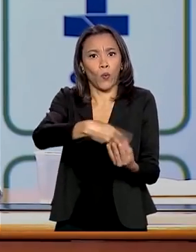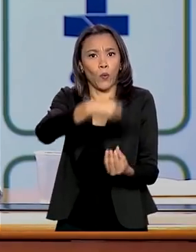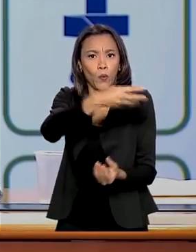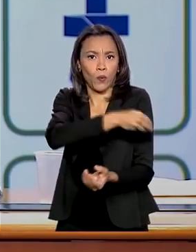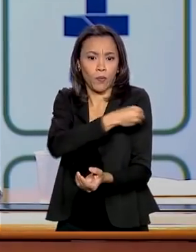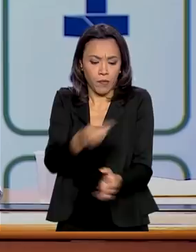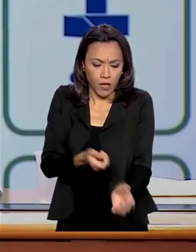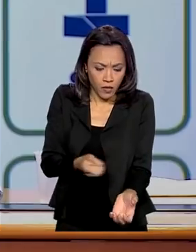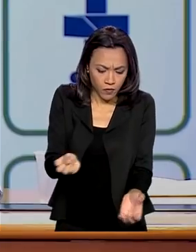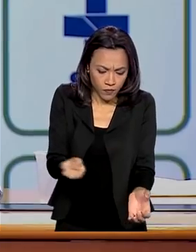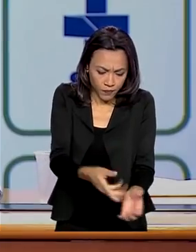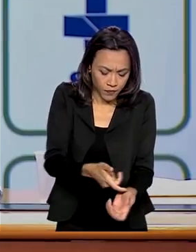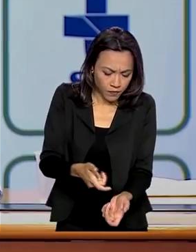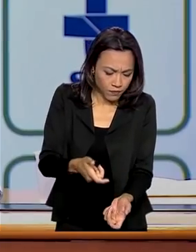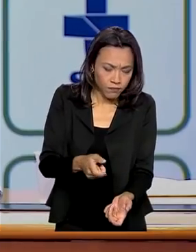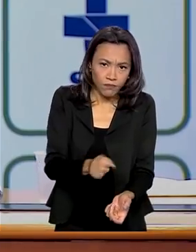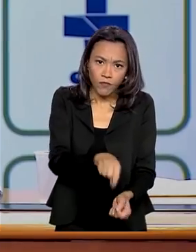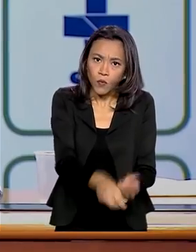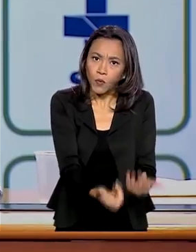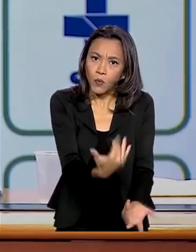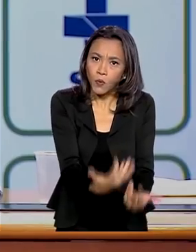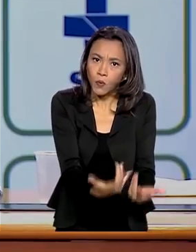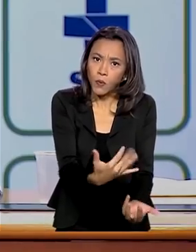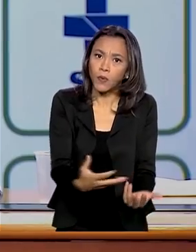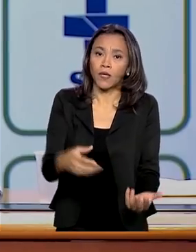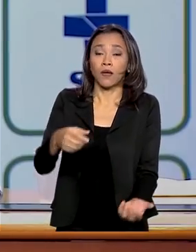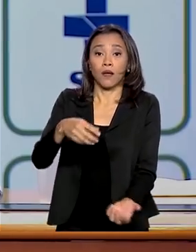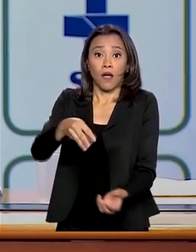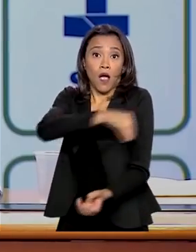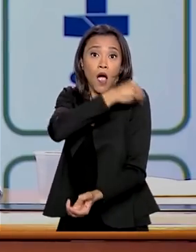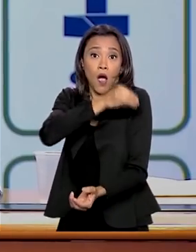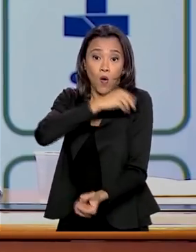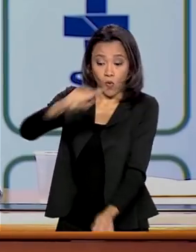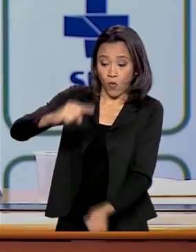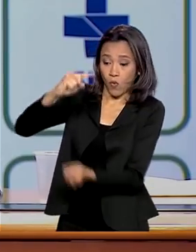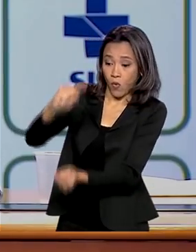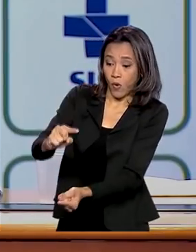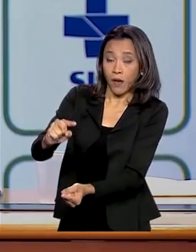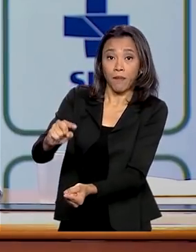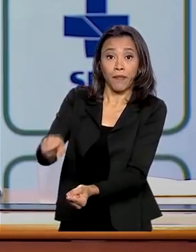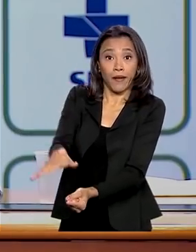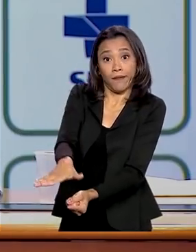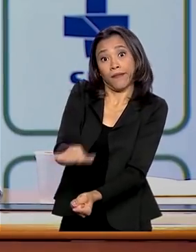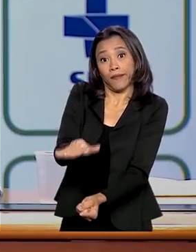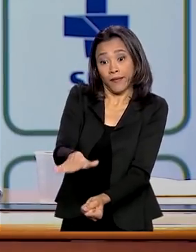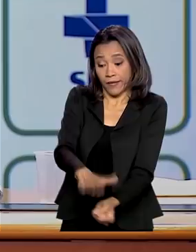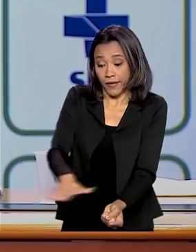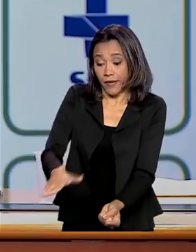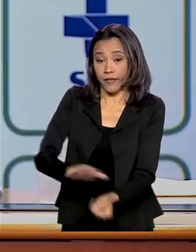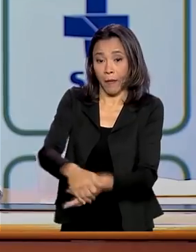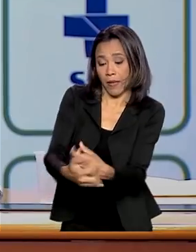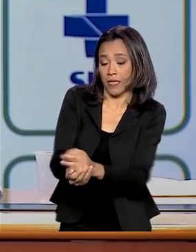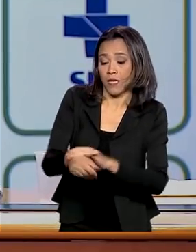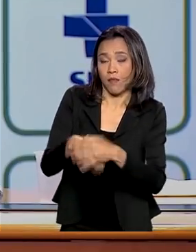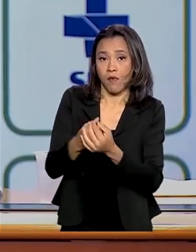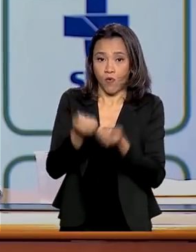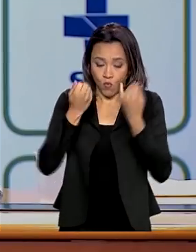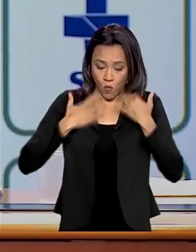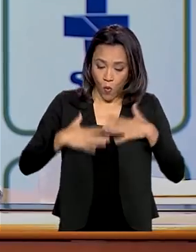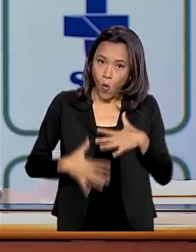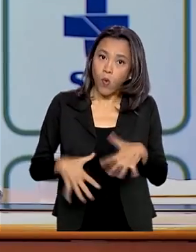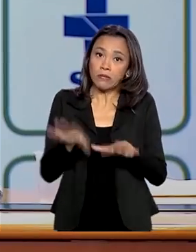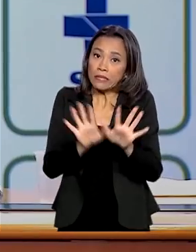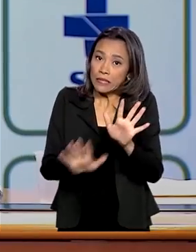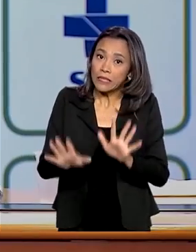cozinhar, a pessoa deixar álcool na mão de criança para lavar as mãos, para passar no corpo, as